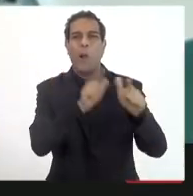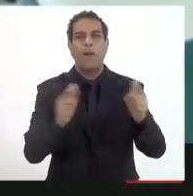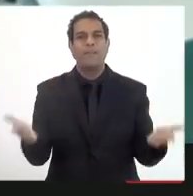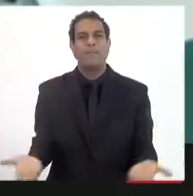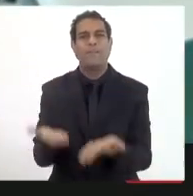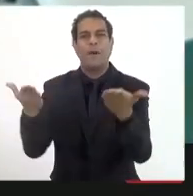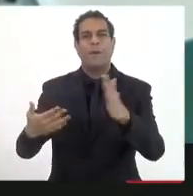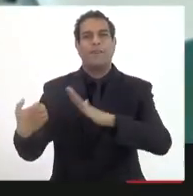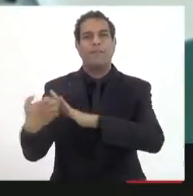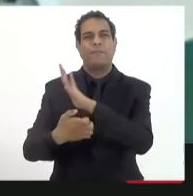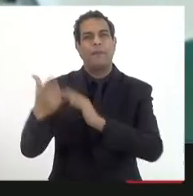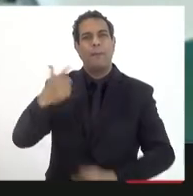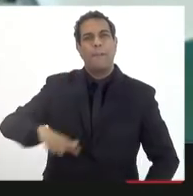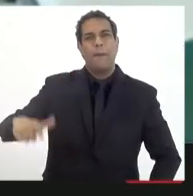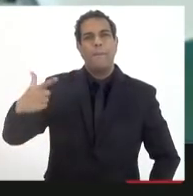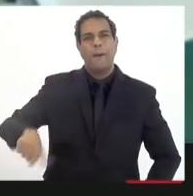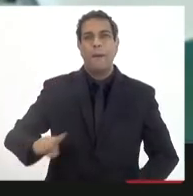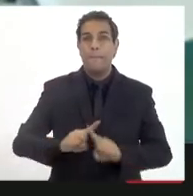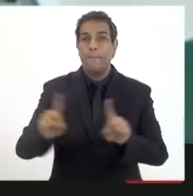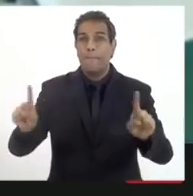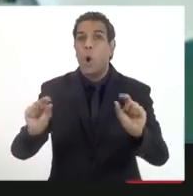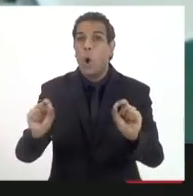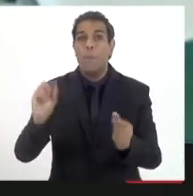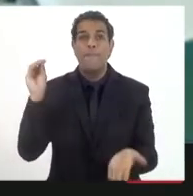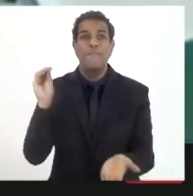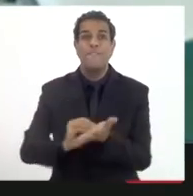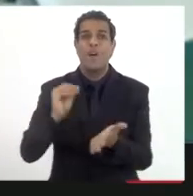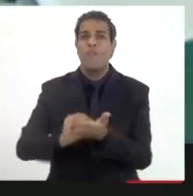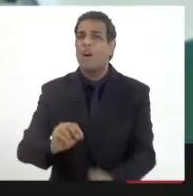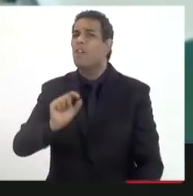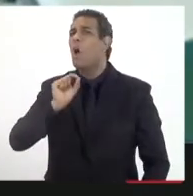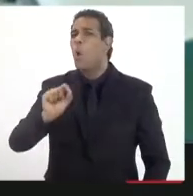inovação. Por que a gente não faz?